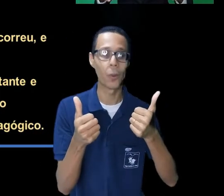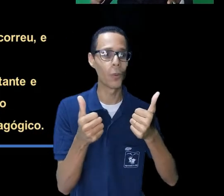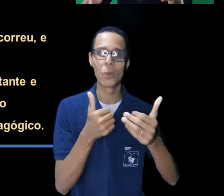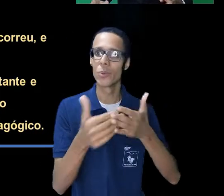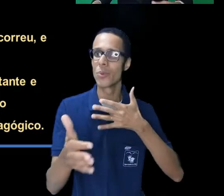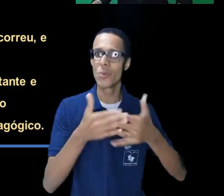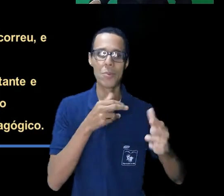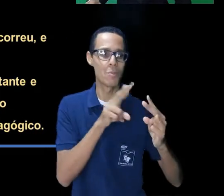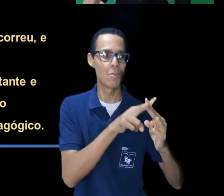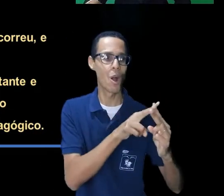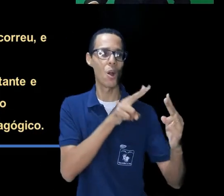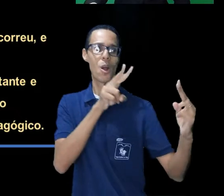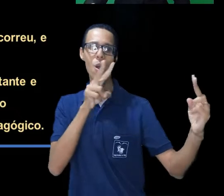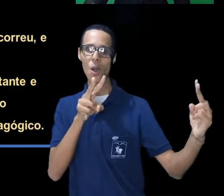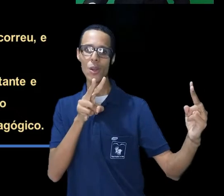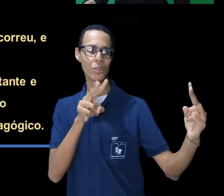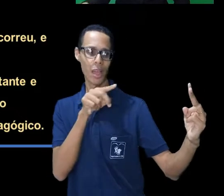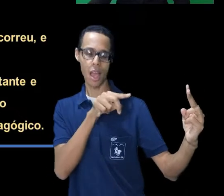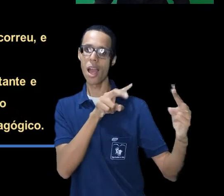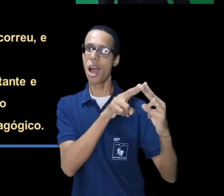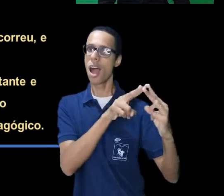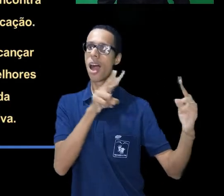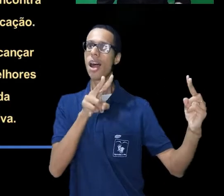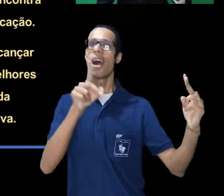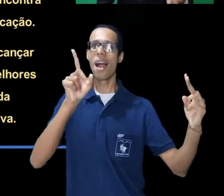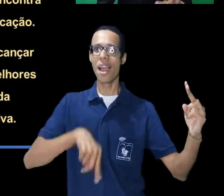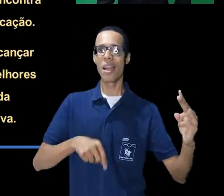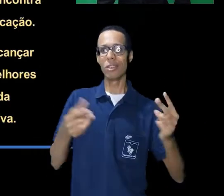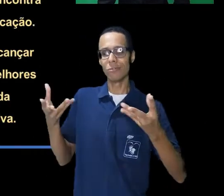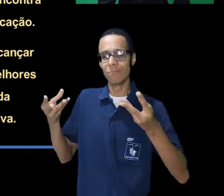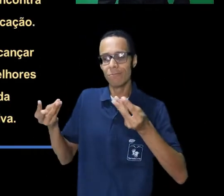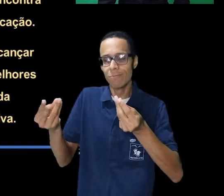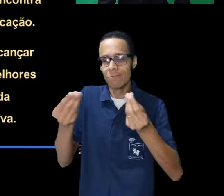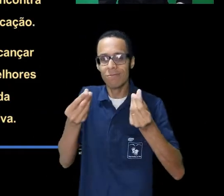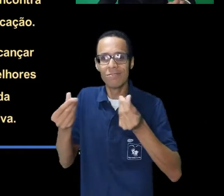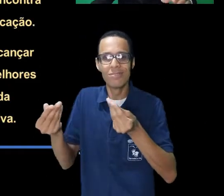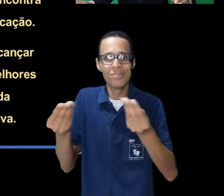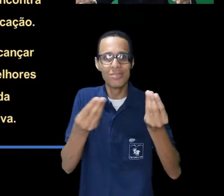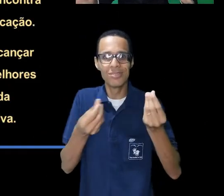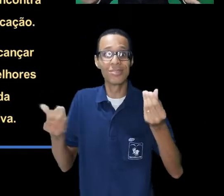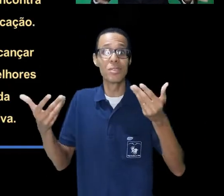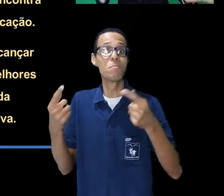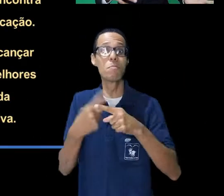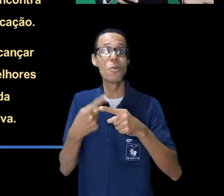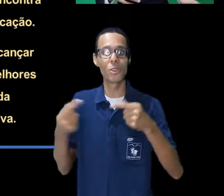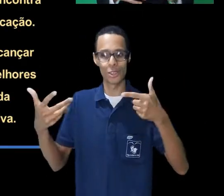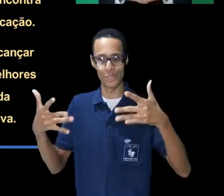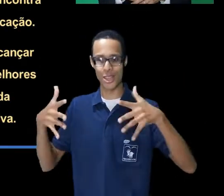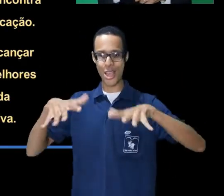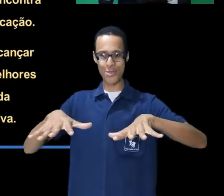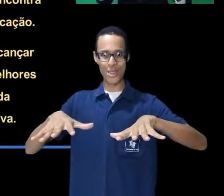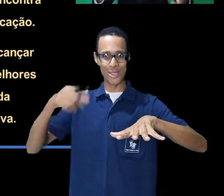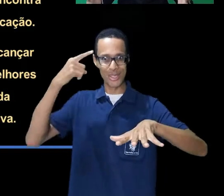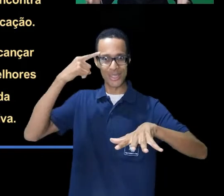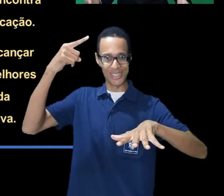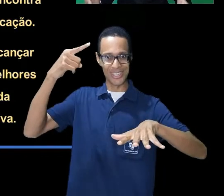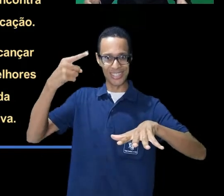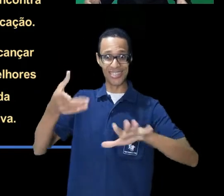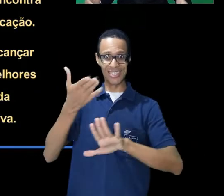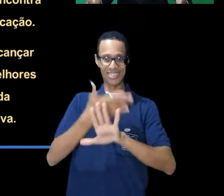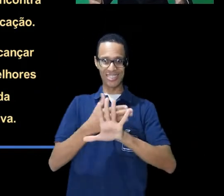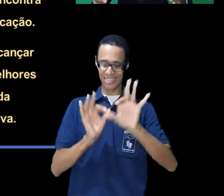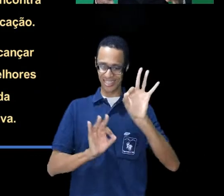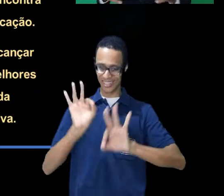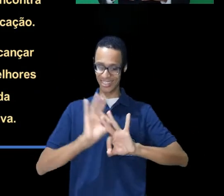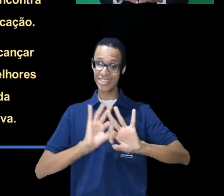empenho de cada profissional e o seu trabalho pedagógico. Mesmo que à distância, o empenho visa o atendimento inclusivo e de